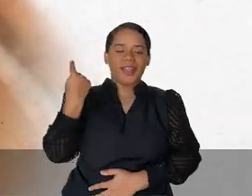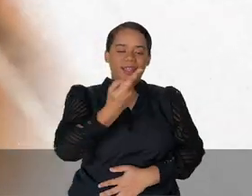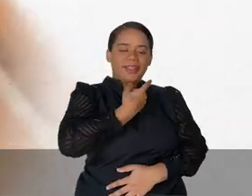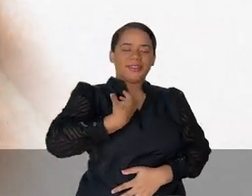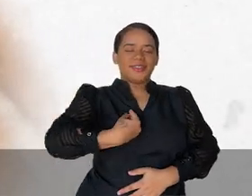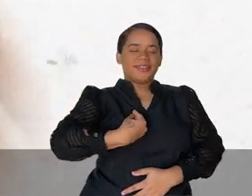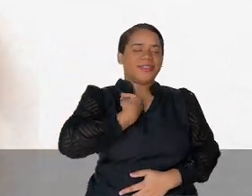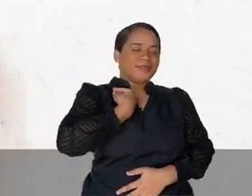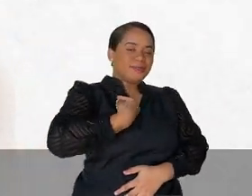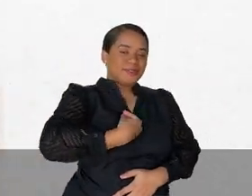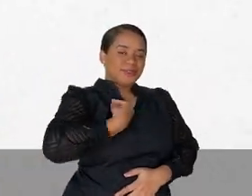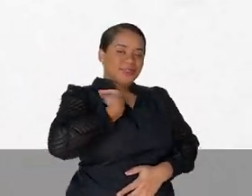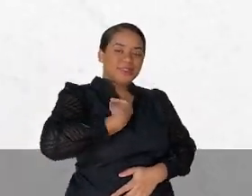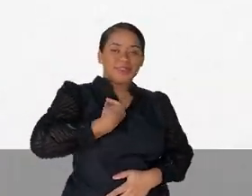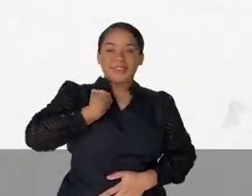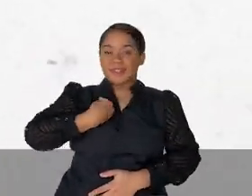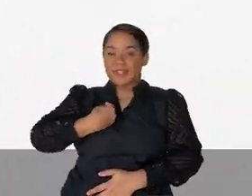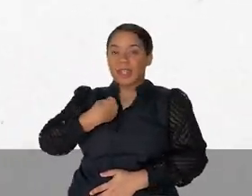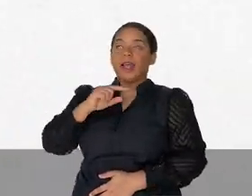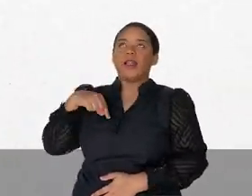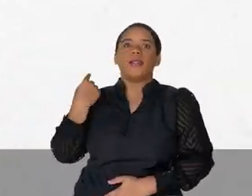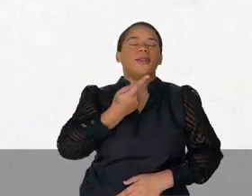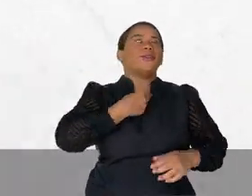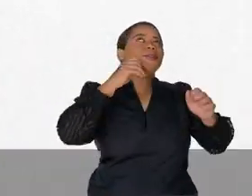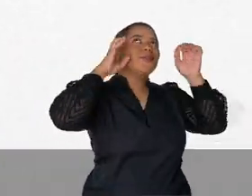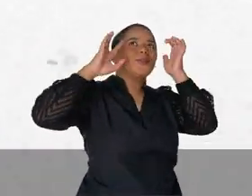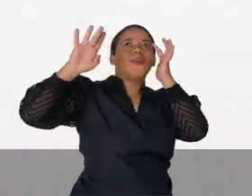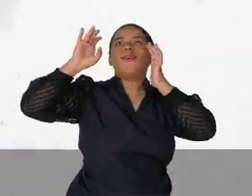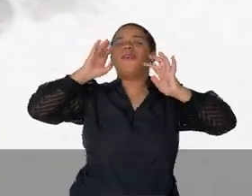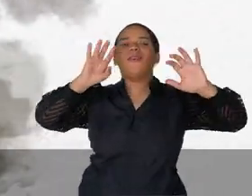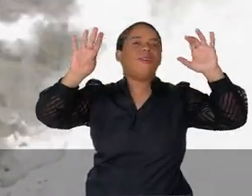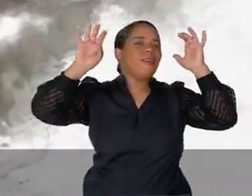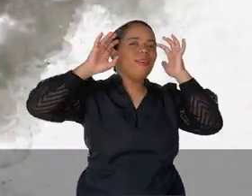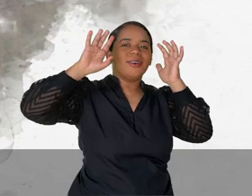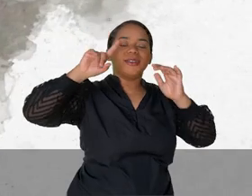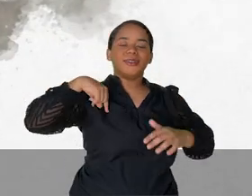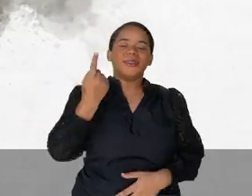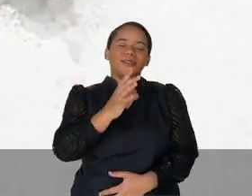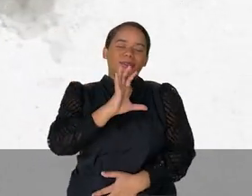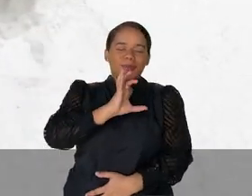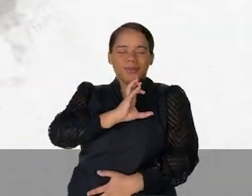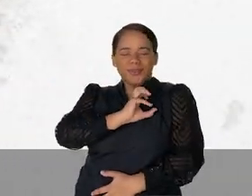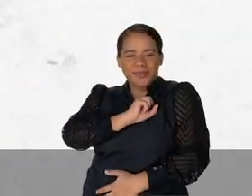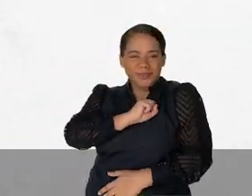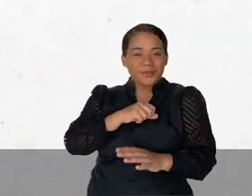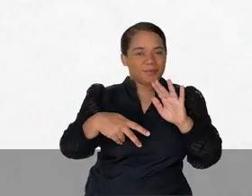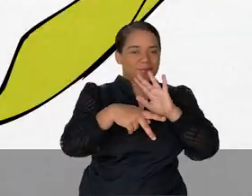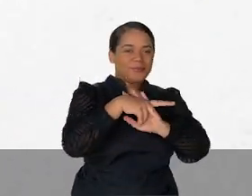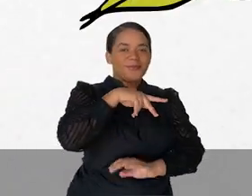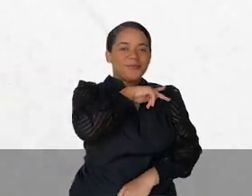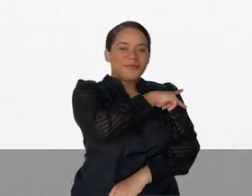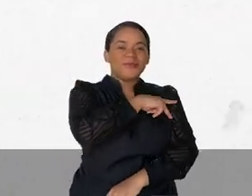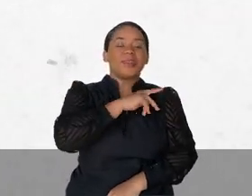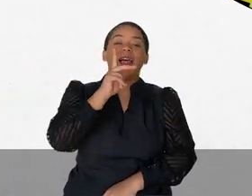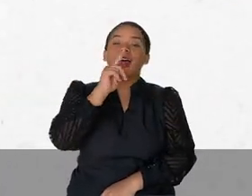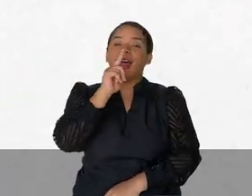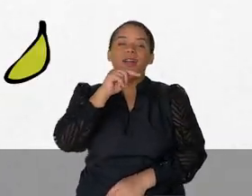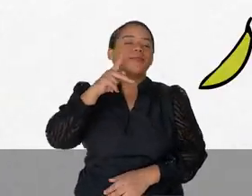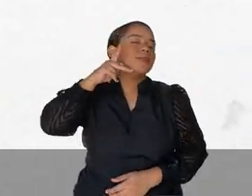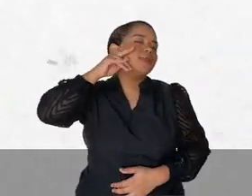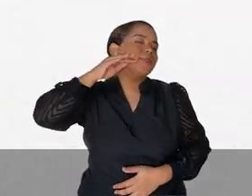pertence em ti a nossa vida, nosso sonho, E o nosso amor,